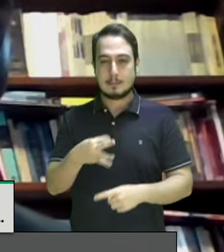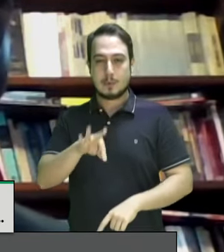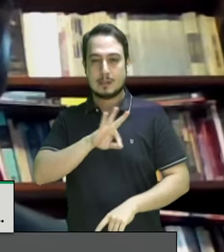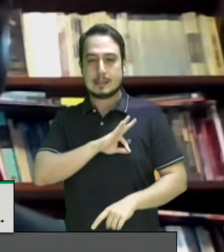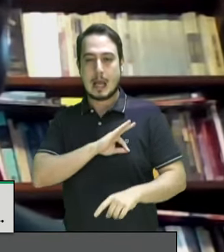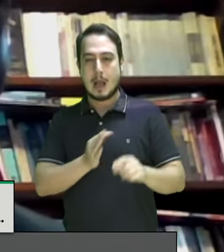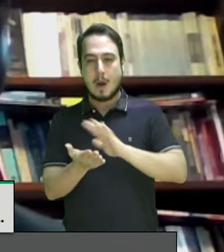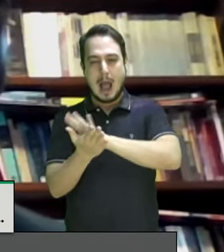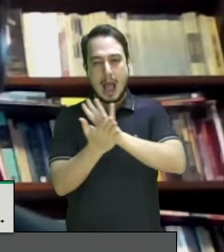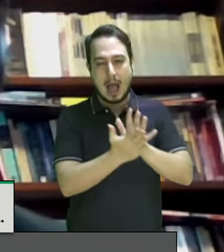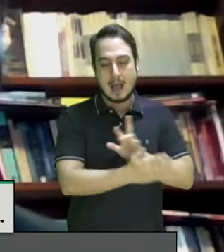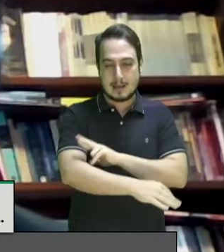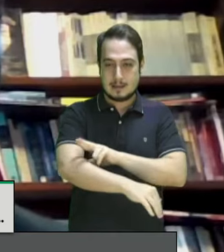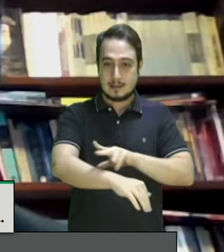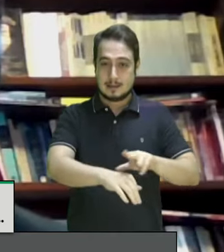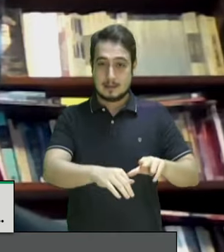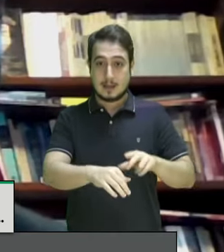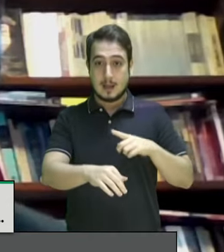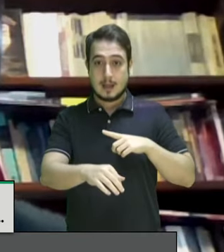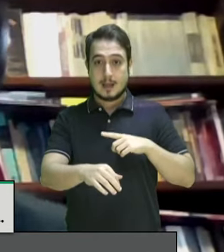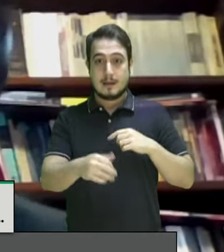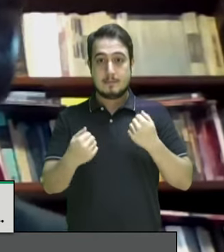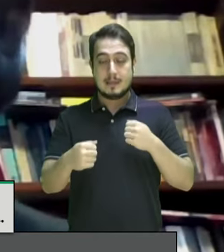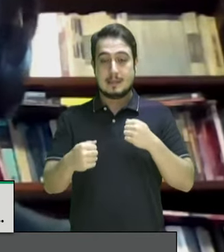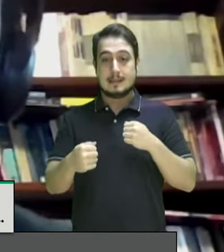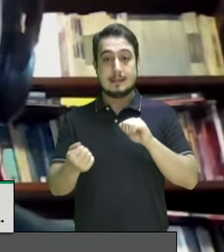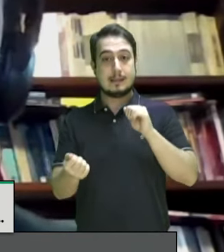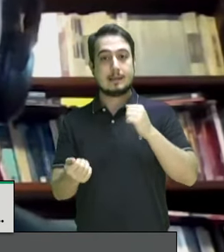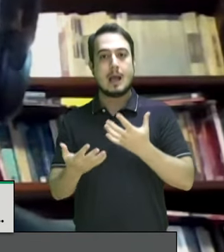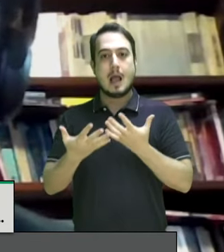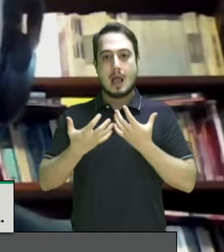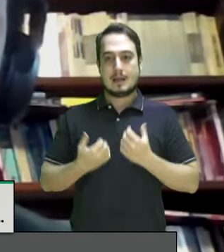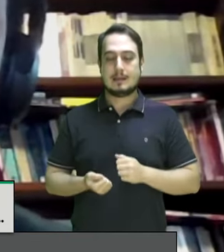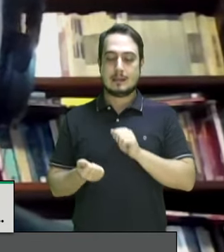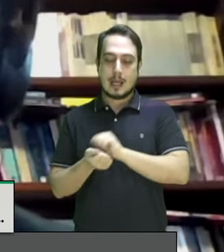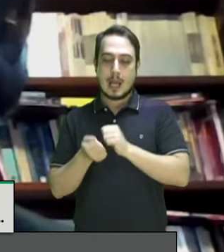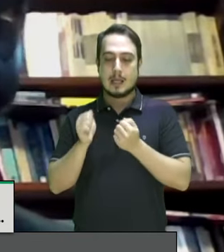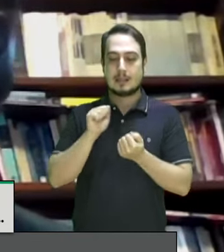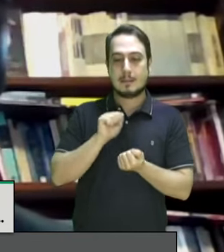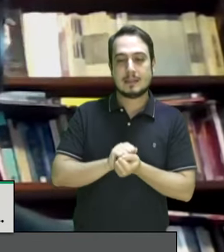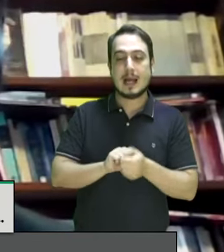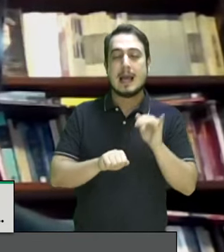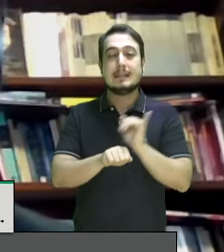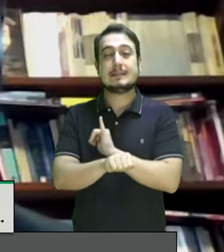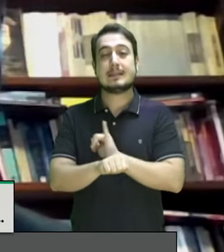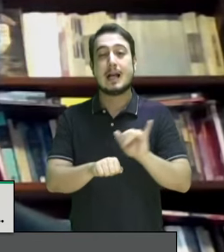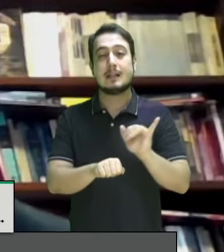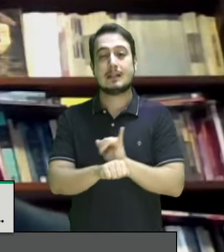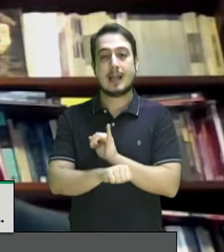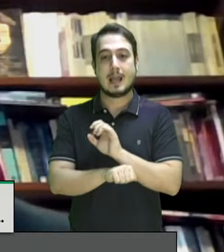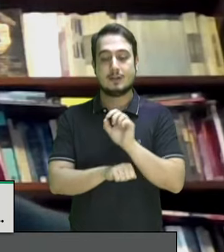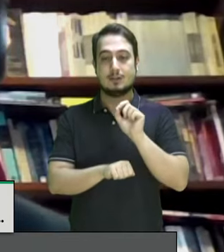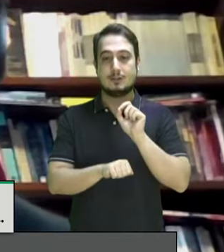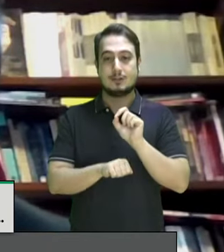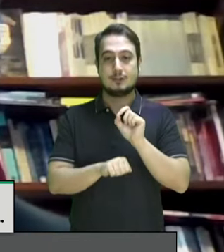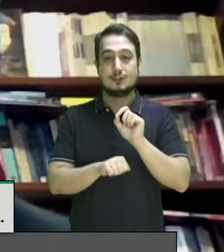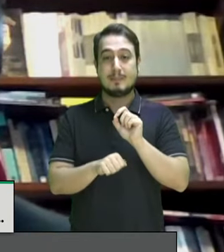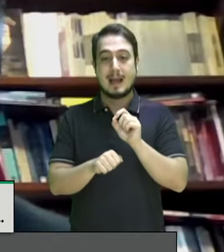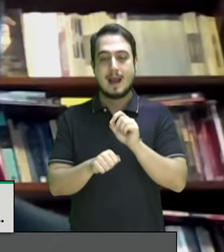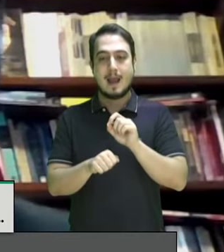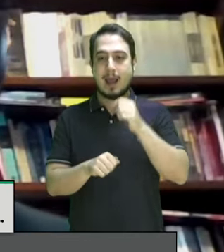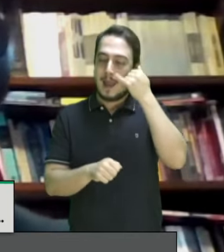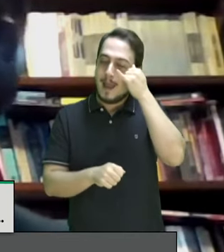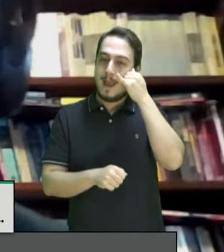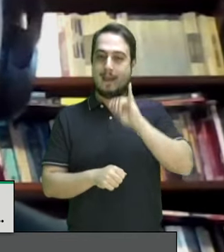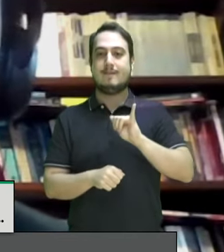e que consequentemente a necessidade de adotar mecanismos de prevenção de